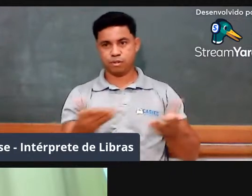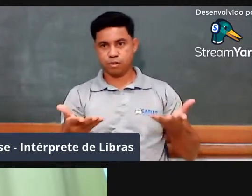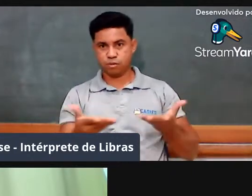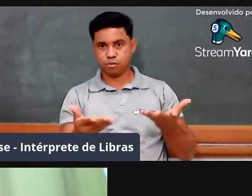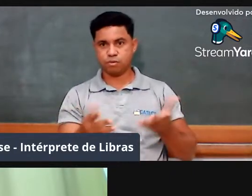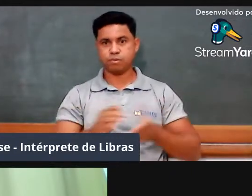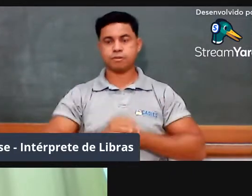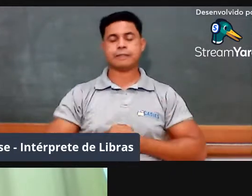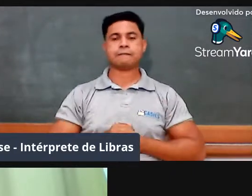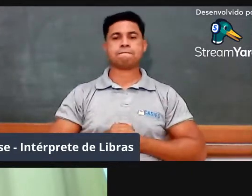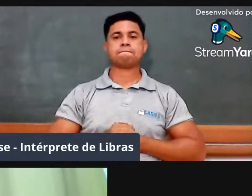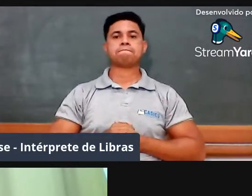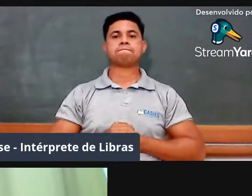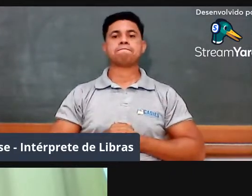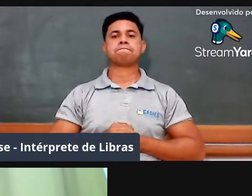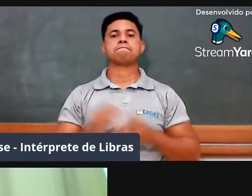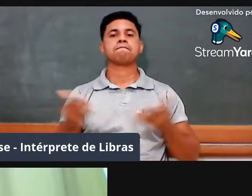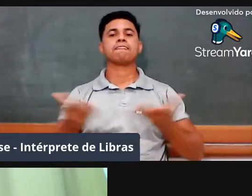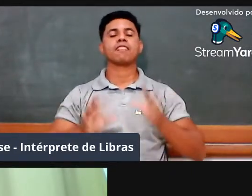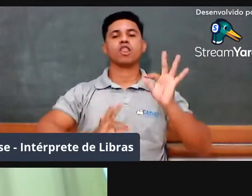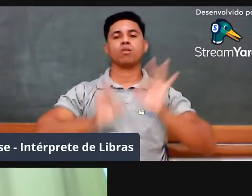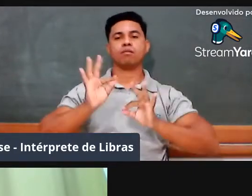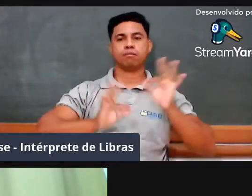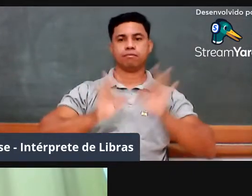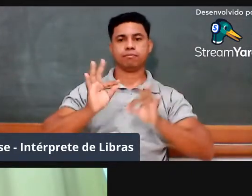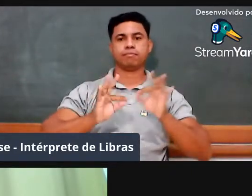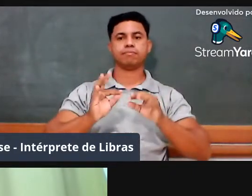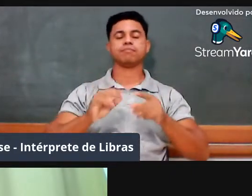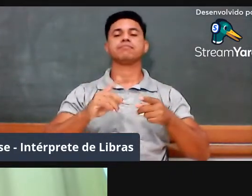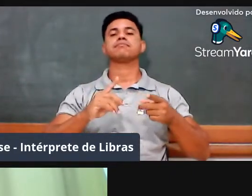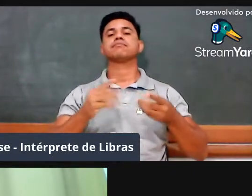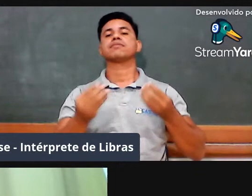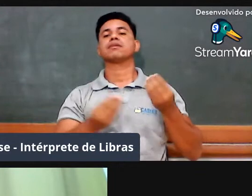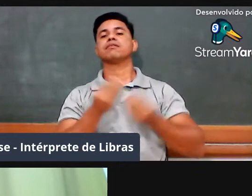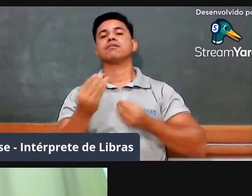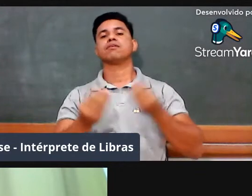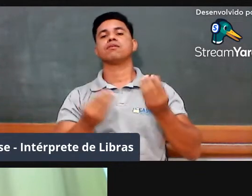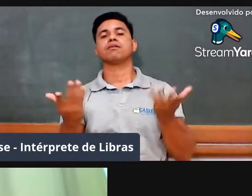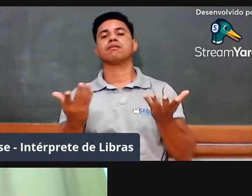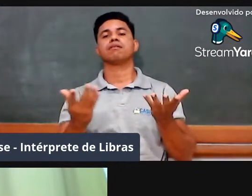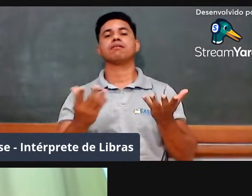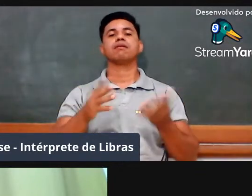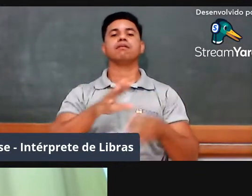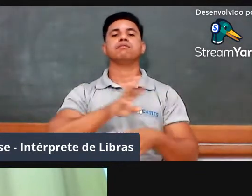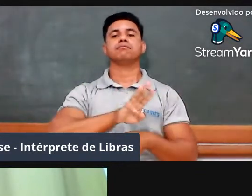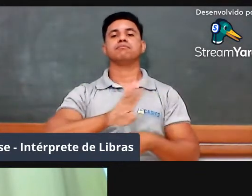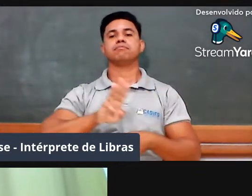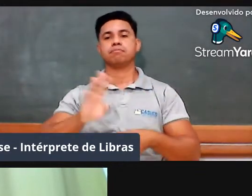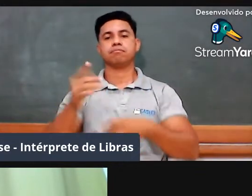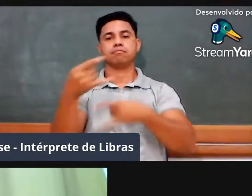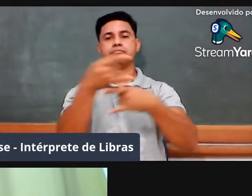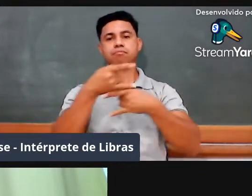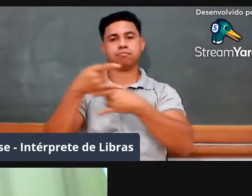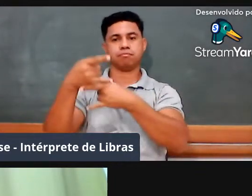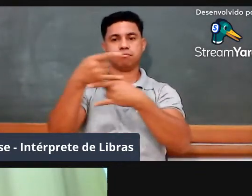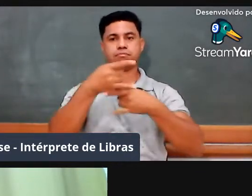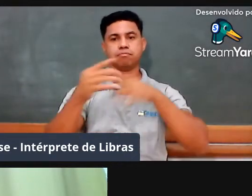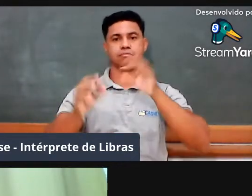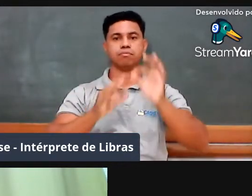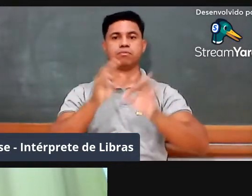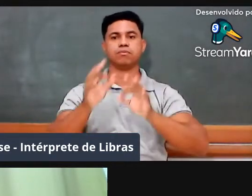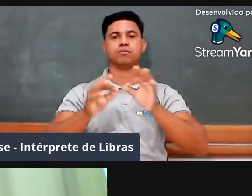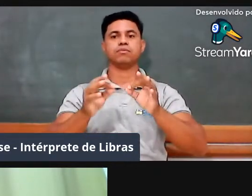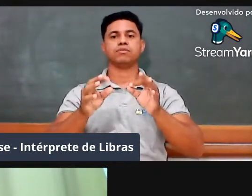organização e realização desta webinar, que estamos juntos nesse processo educativo pela matemática,